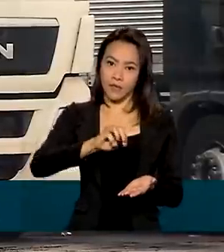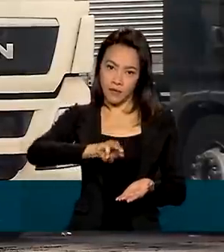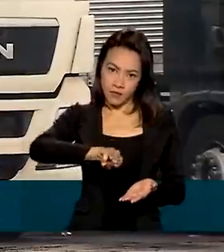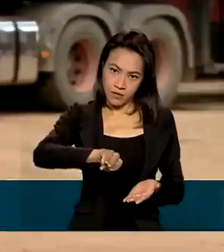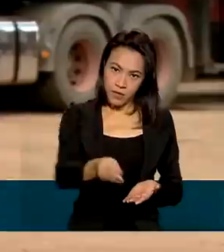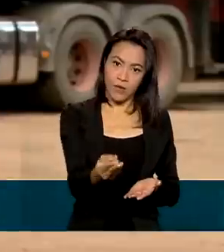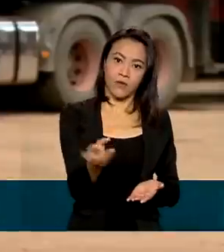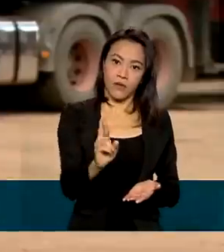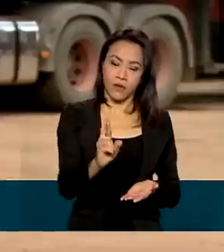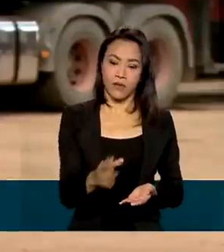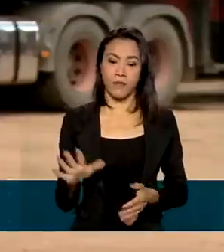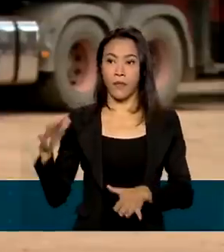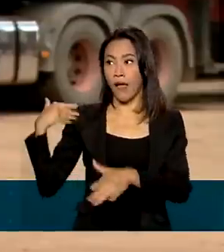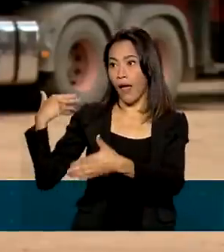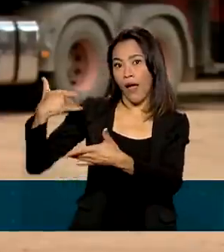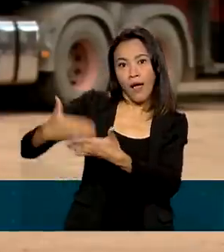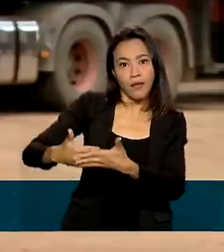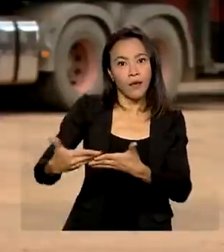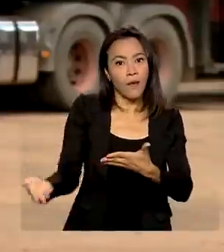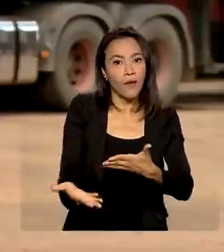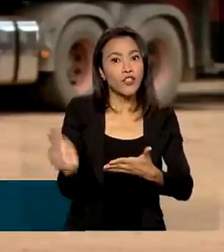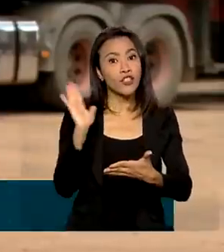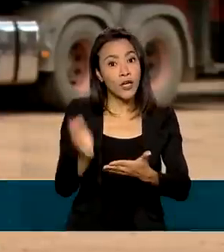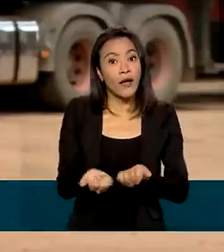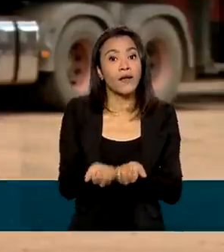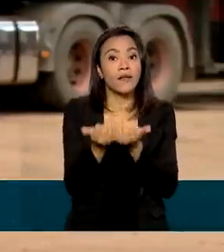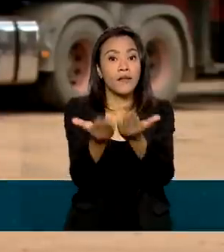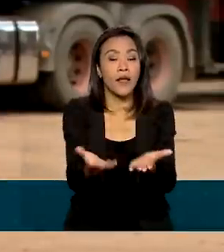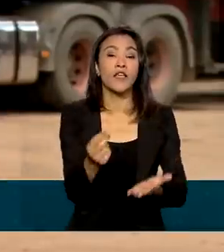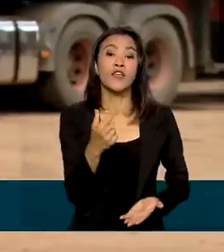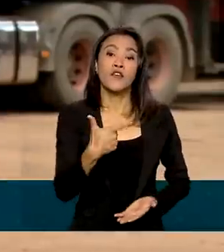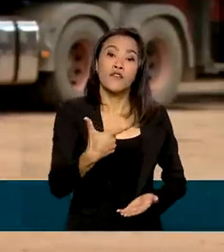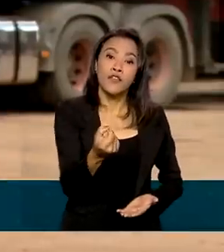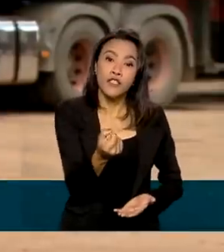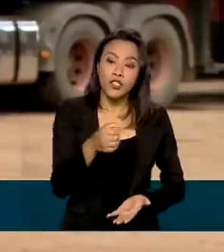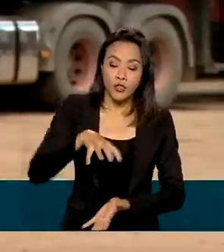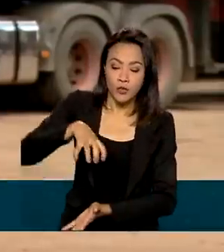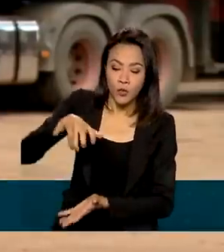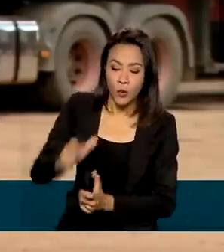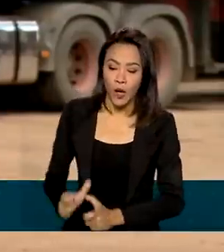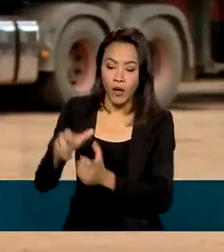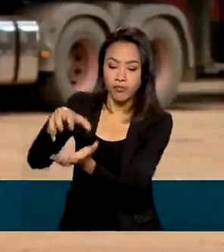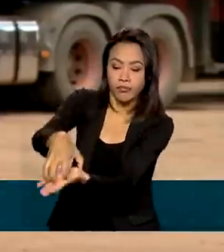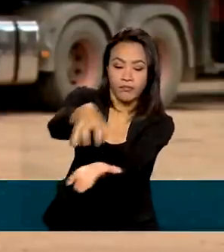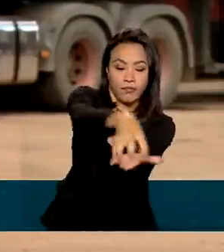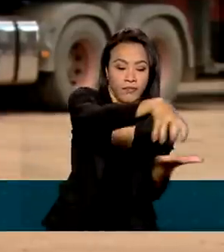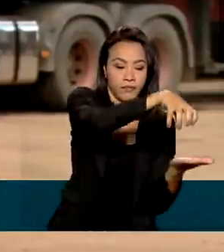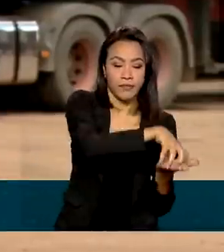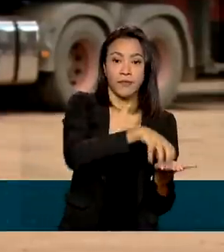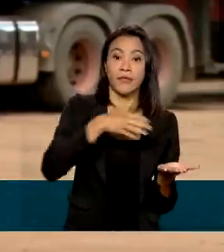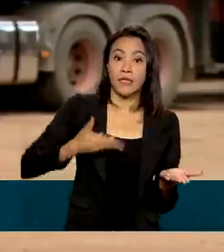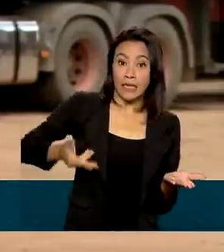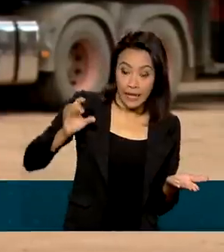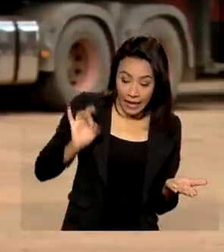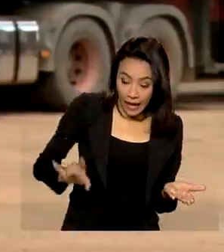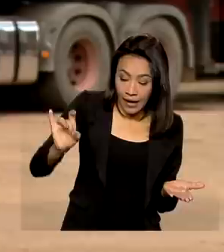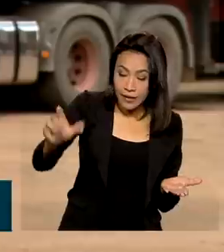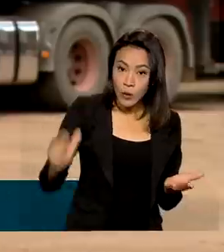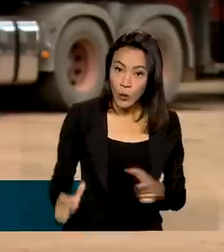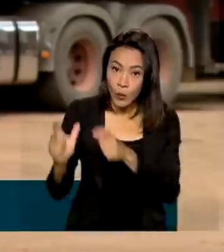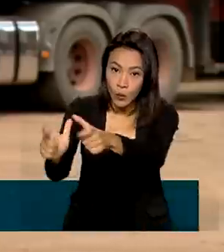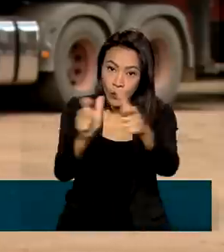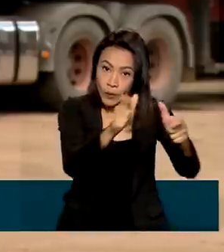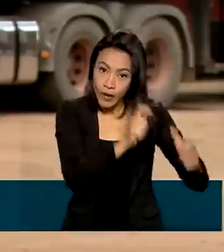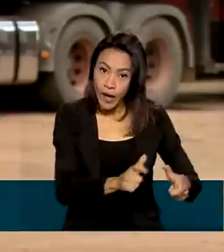reais. Até agora já foram entregues 20 estações do Roda Bem Caminhoneiro. O investimento em cada uma delas